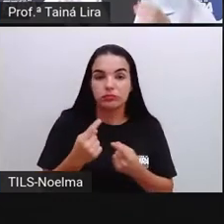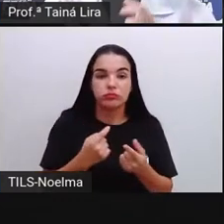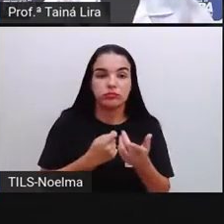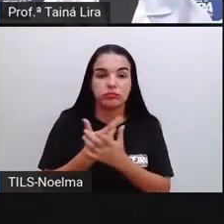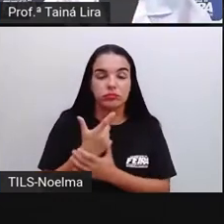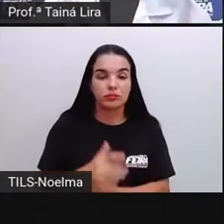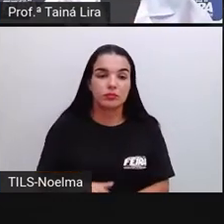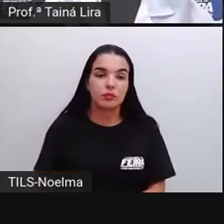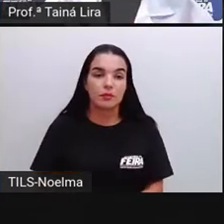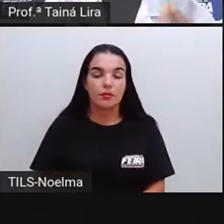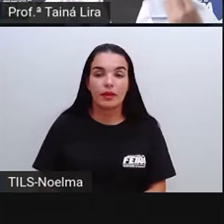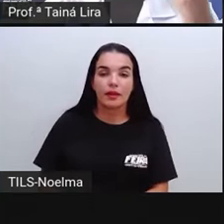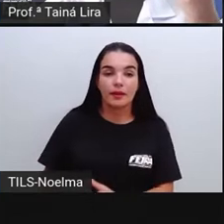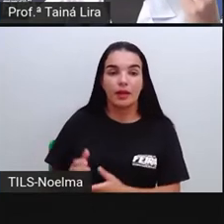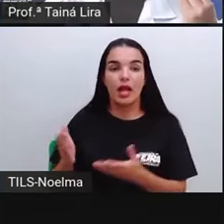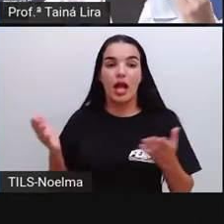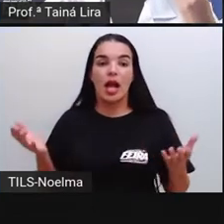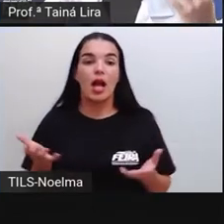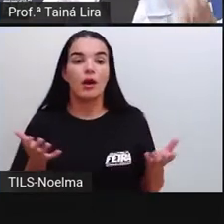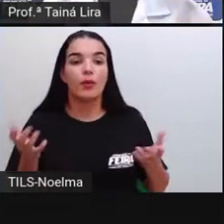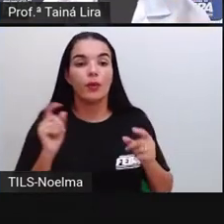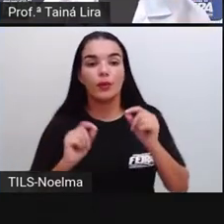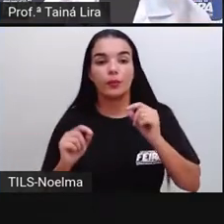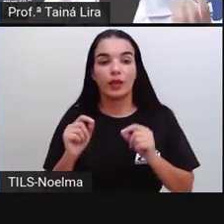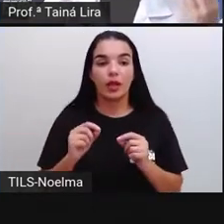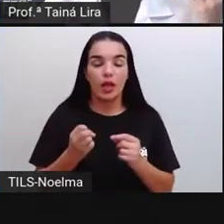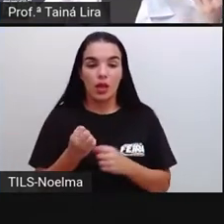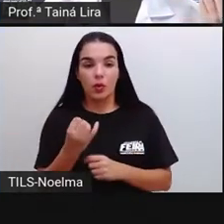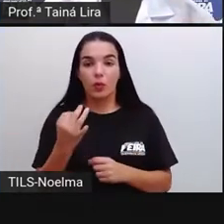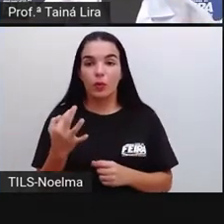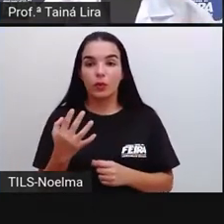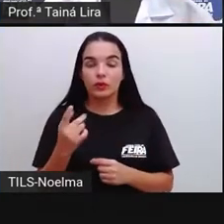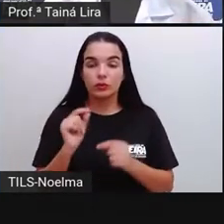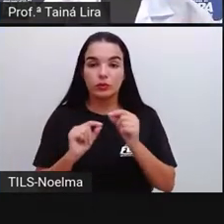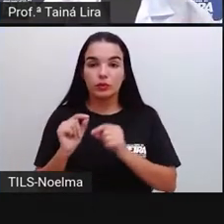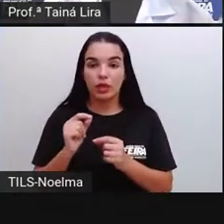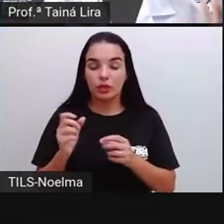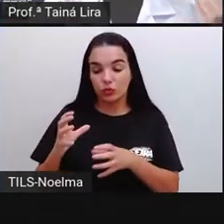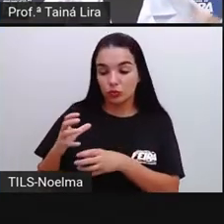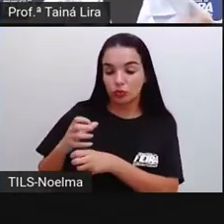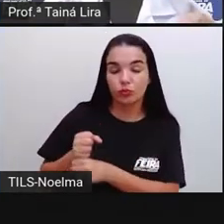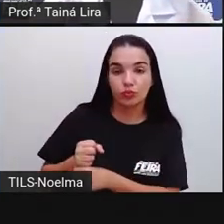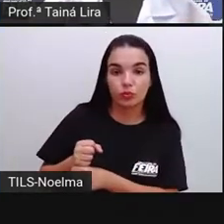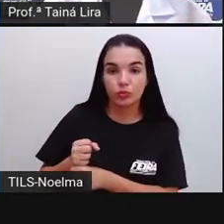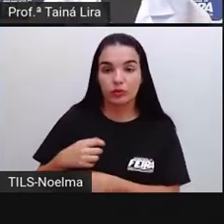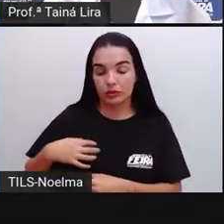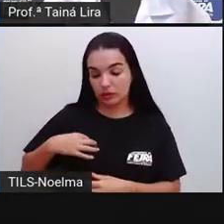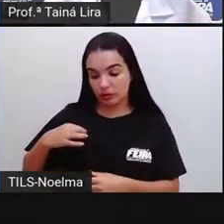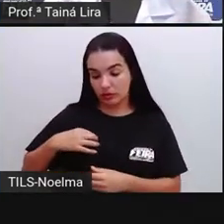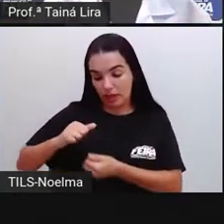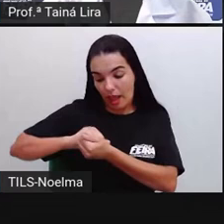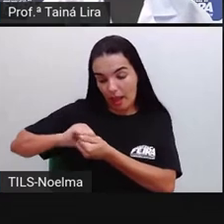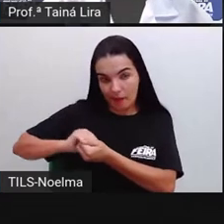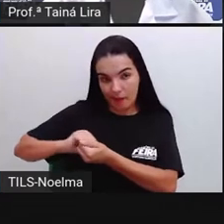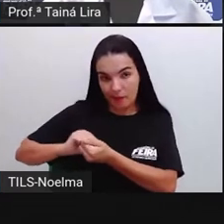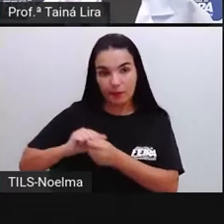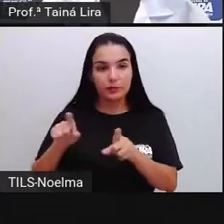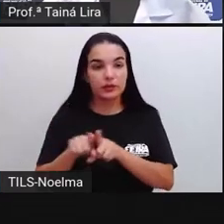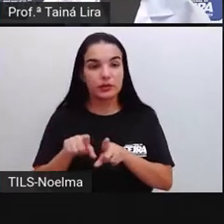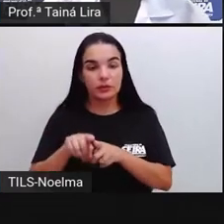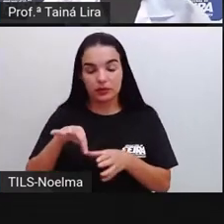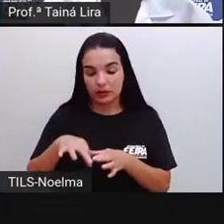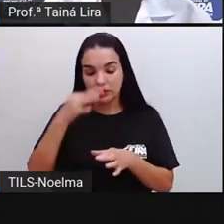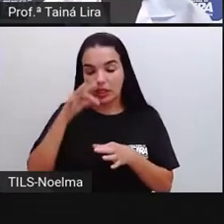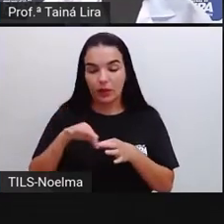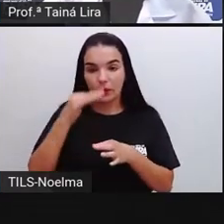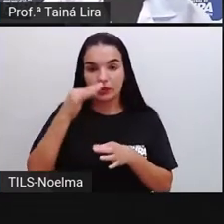Agora, a gente quer saber quanto custa aí junto o sabão em pó e o salgadinho. Pra isso,